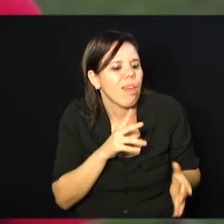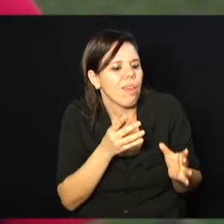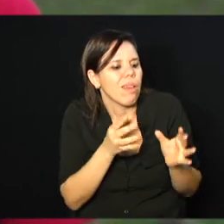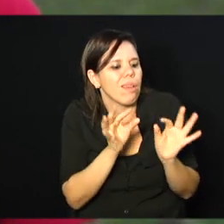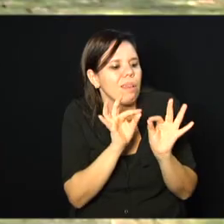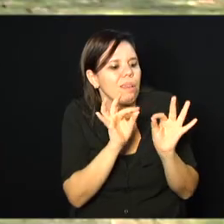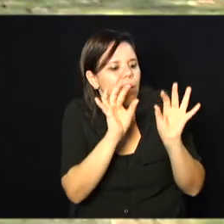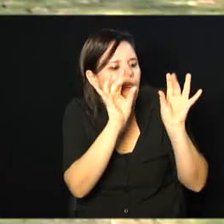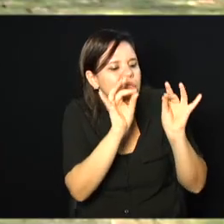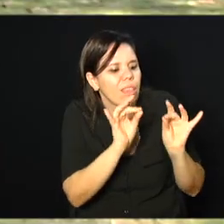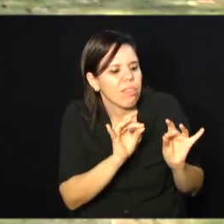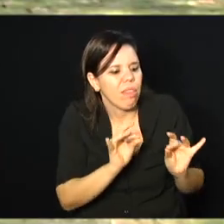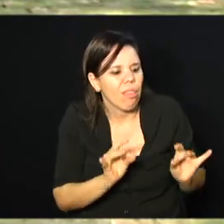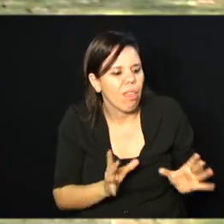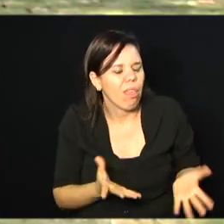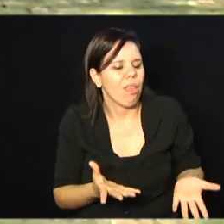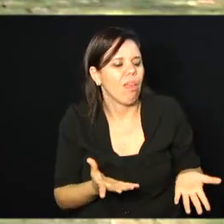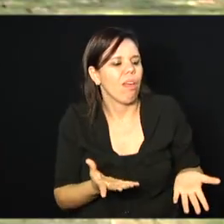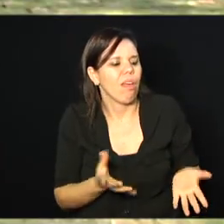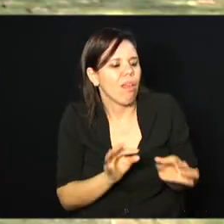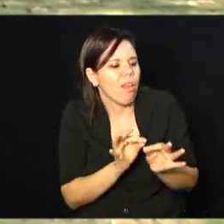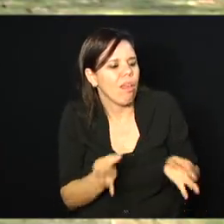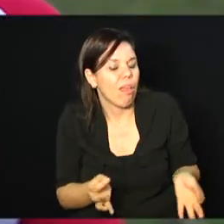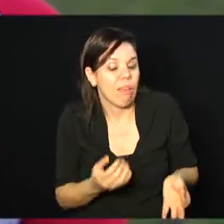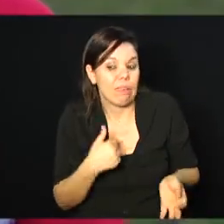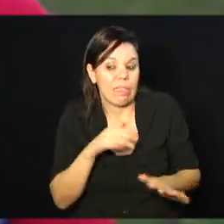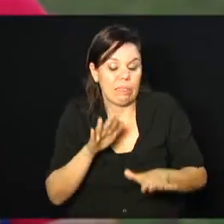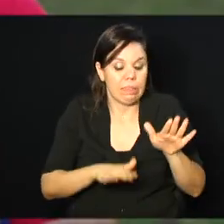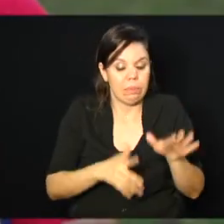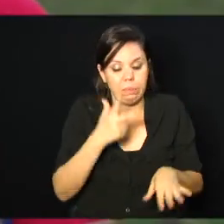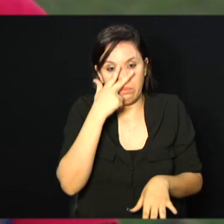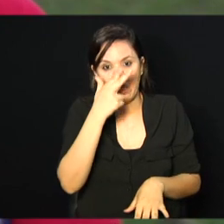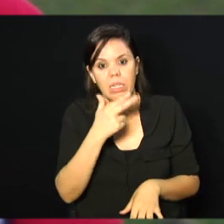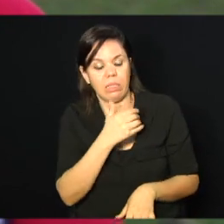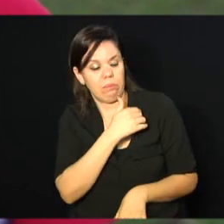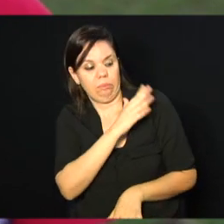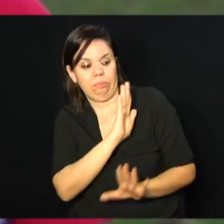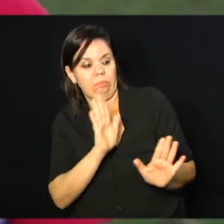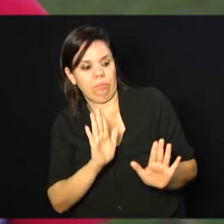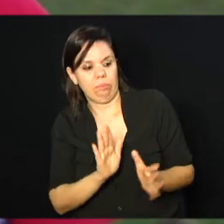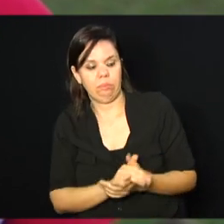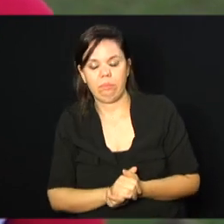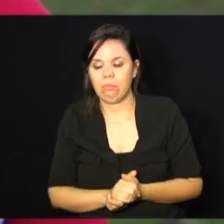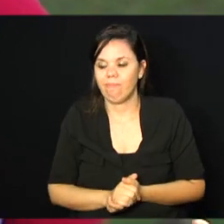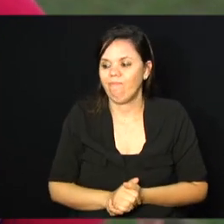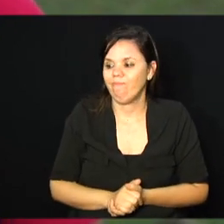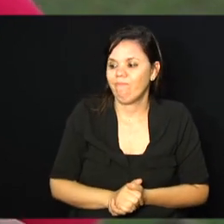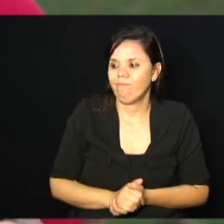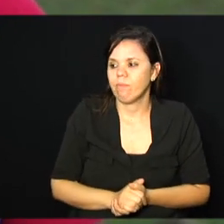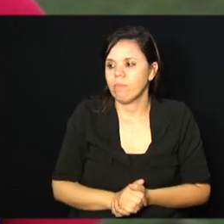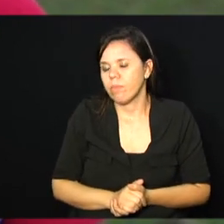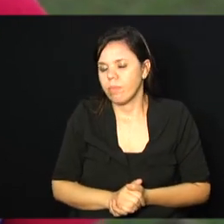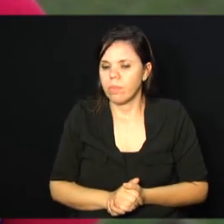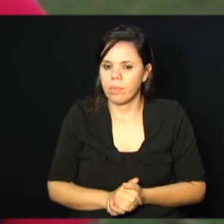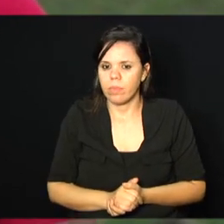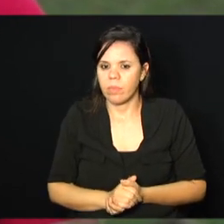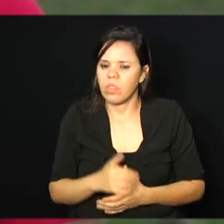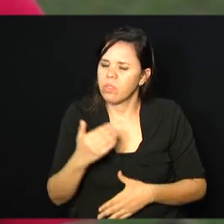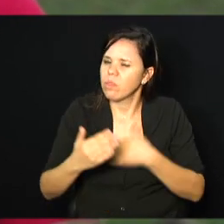tudo tem que ser... A gente tem um certo preconceito, né? É, gera um pouco de preconceito. E aí, conforme você vai